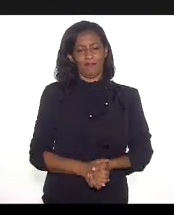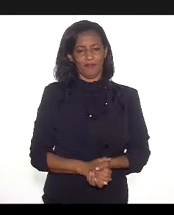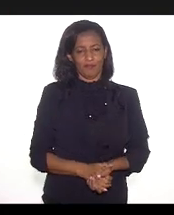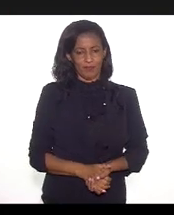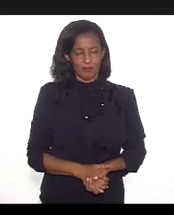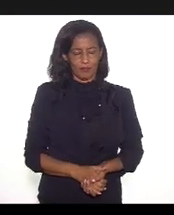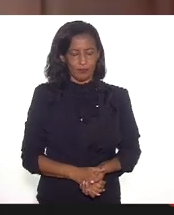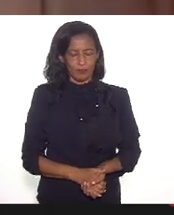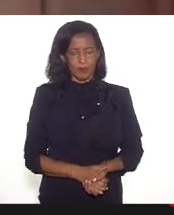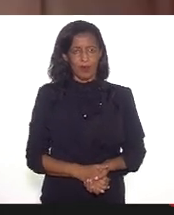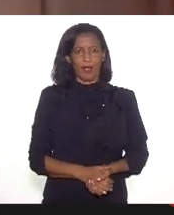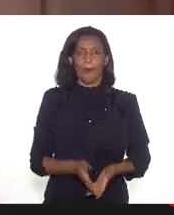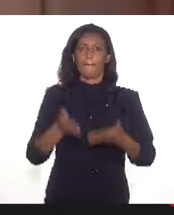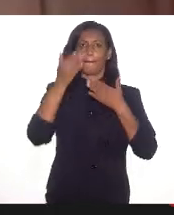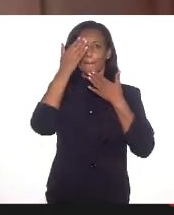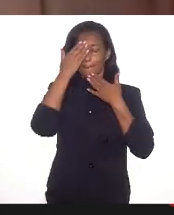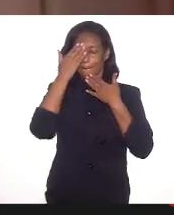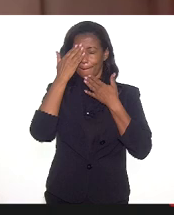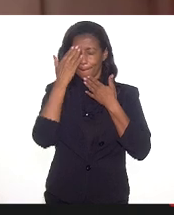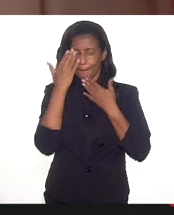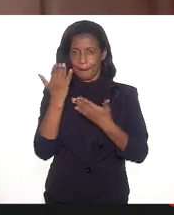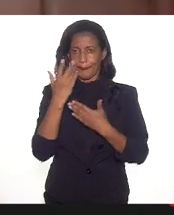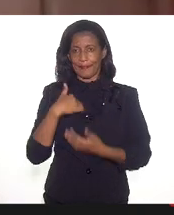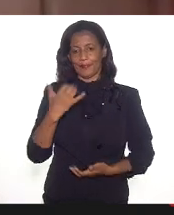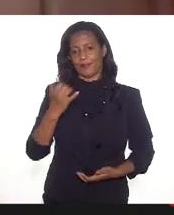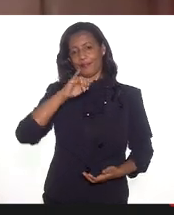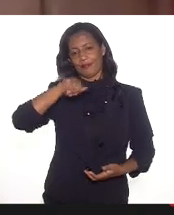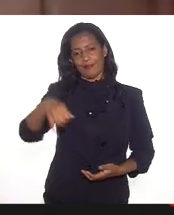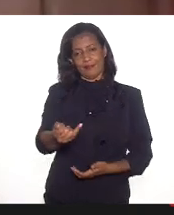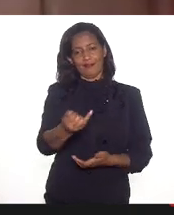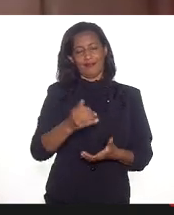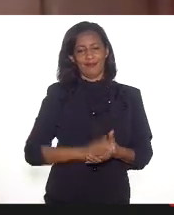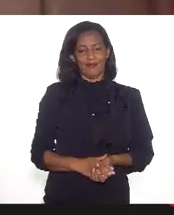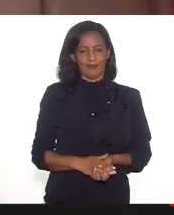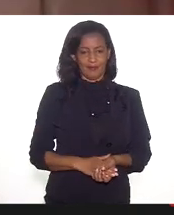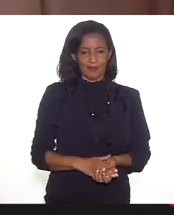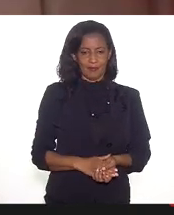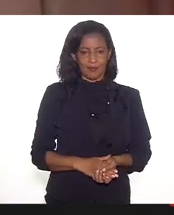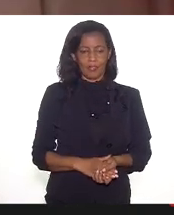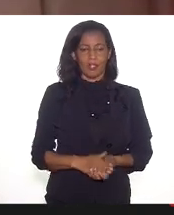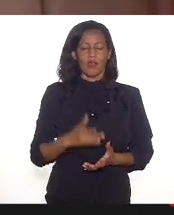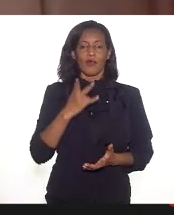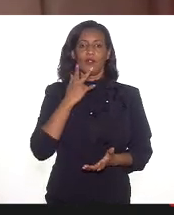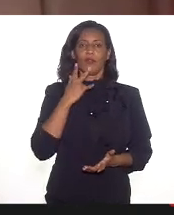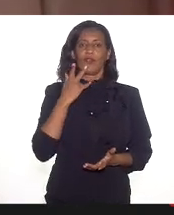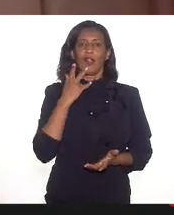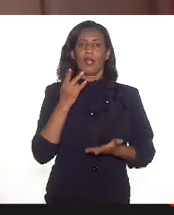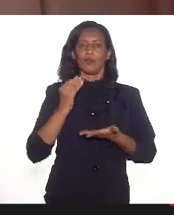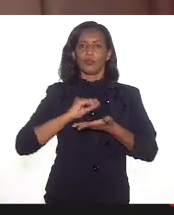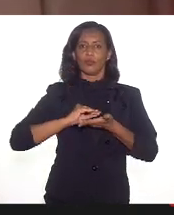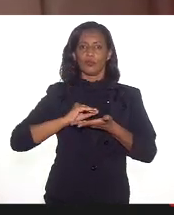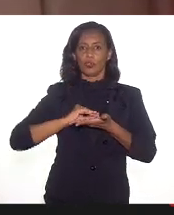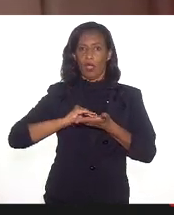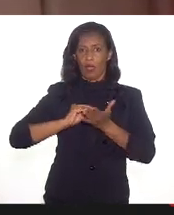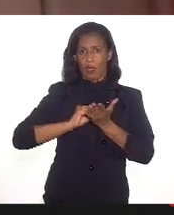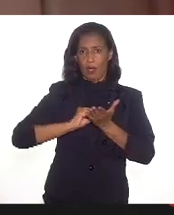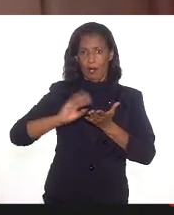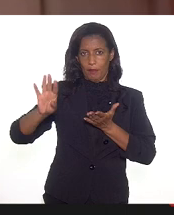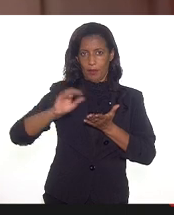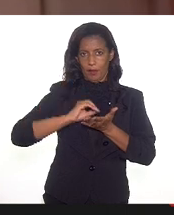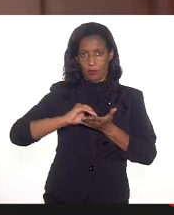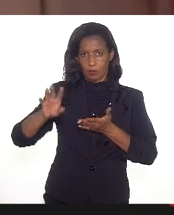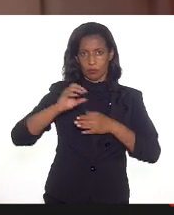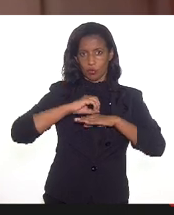Obrigada, meu bem. Eu quero aproveitar aqui para fazer a devolutiva dos encaminhamentos. Obrigada pela sua